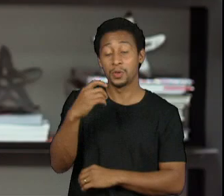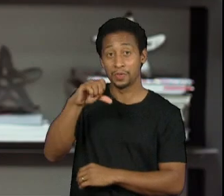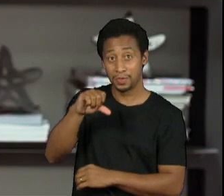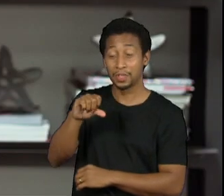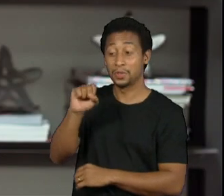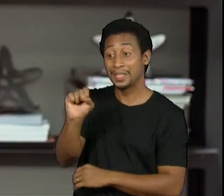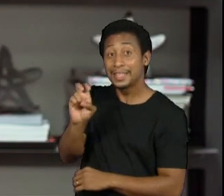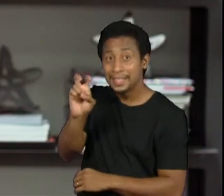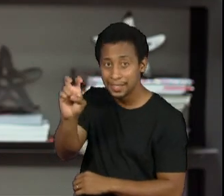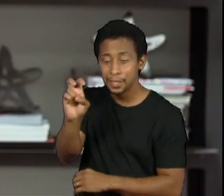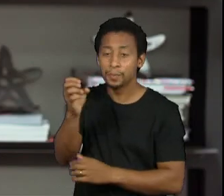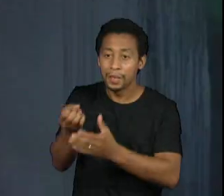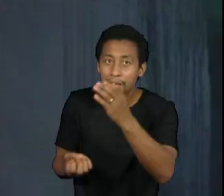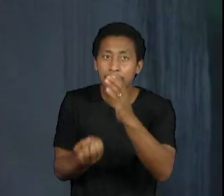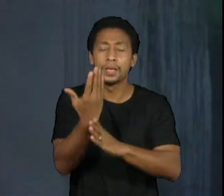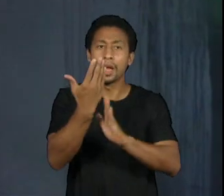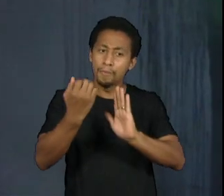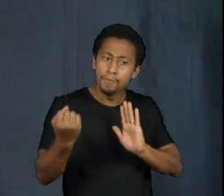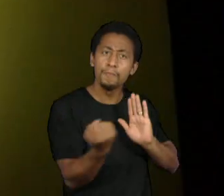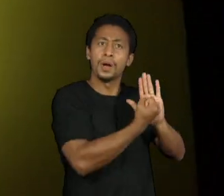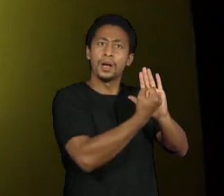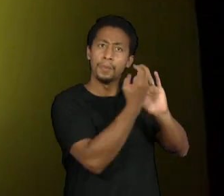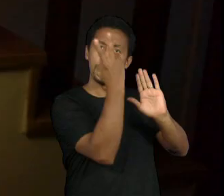mas também um olhar para o futuro.